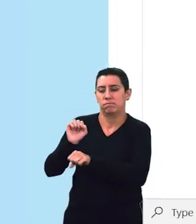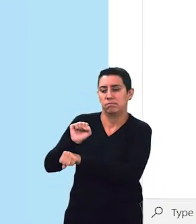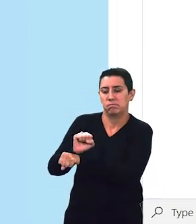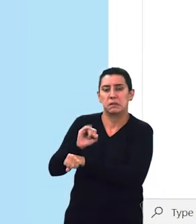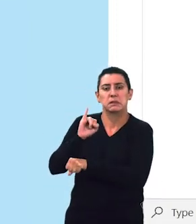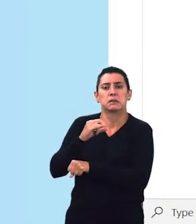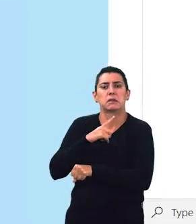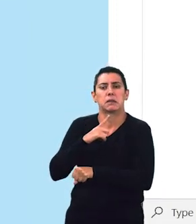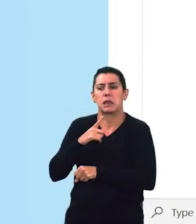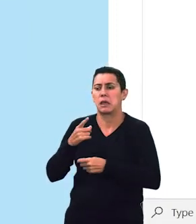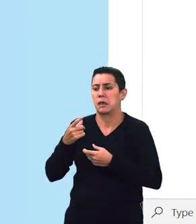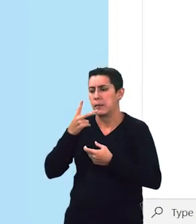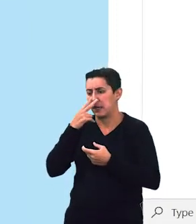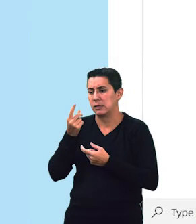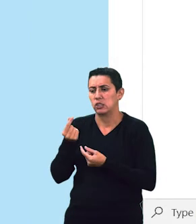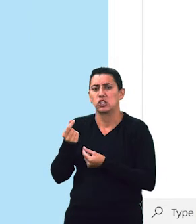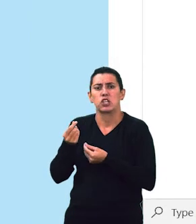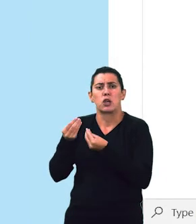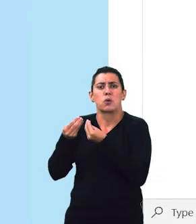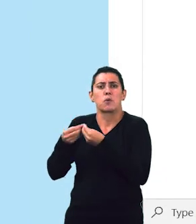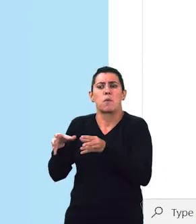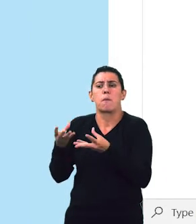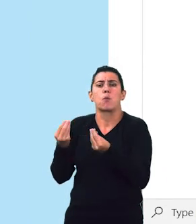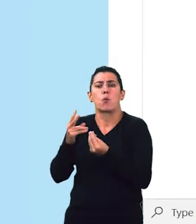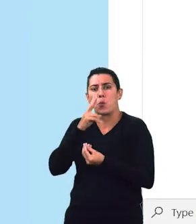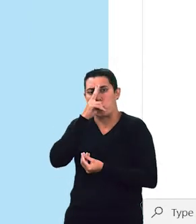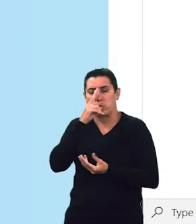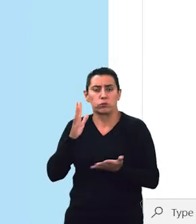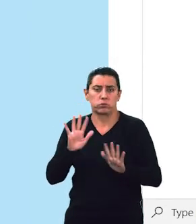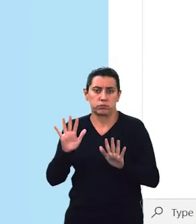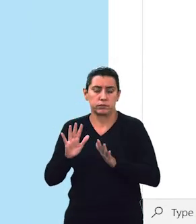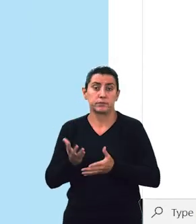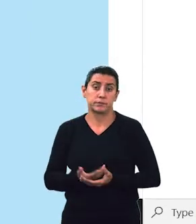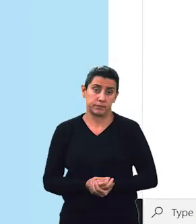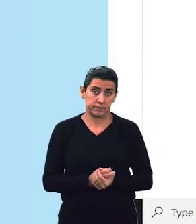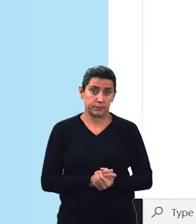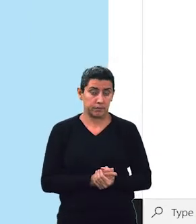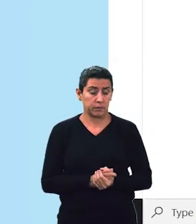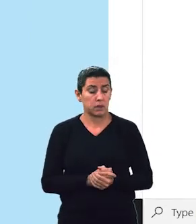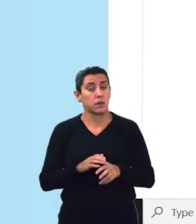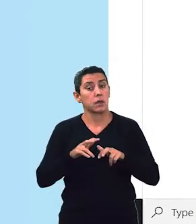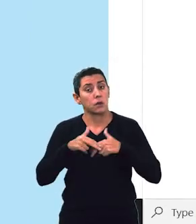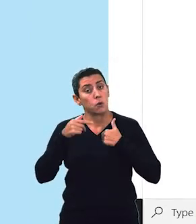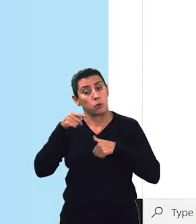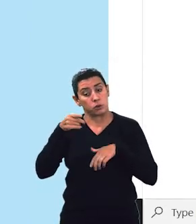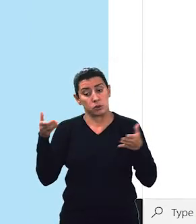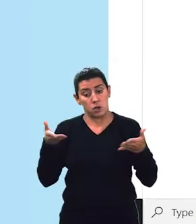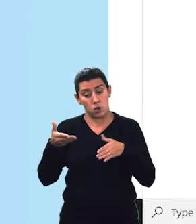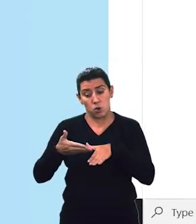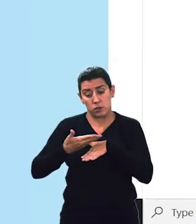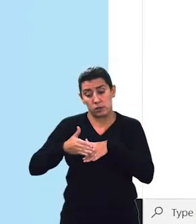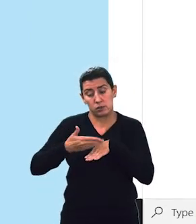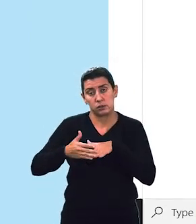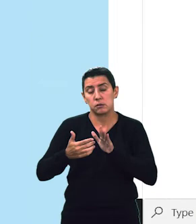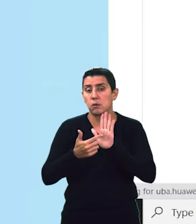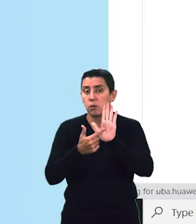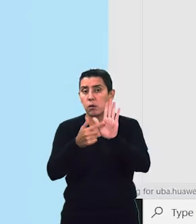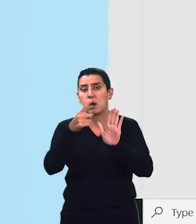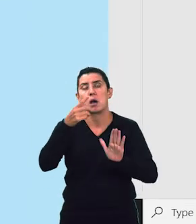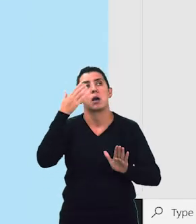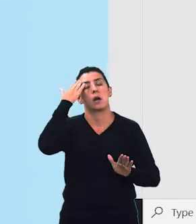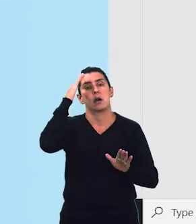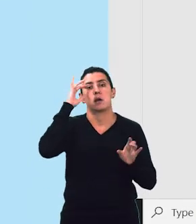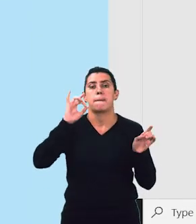nenhum tipo de recurso financeiro. Bom, e prontinho. Então, com esse exercício, eu mostro que é possível